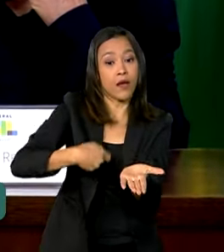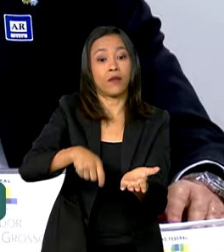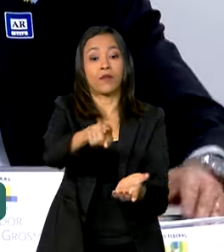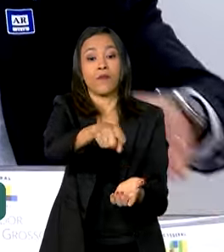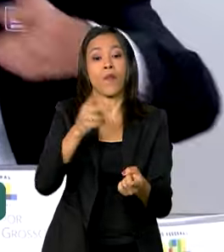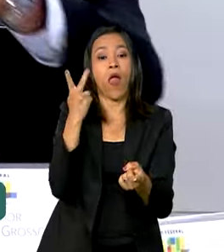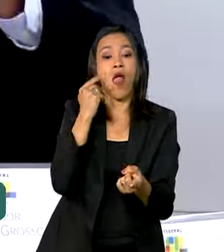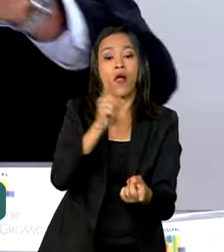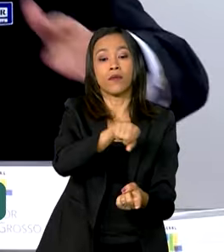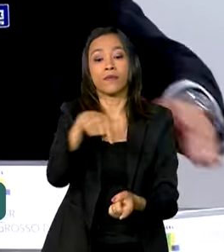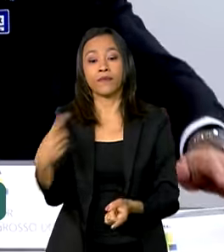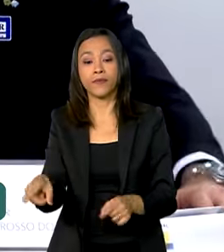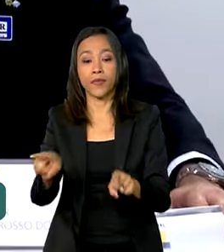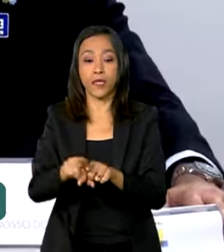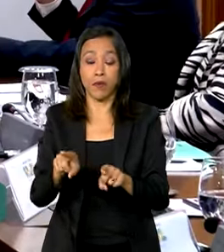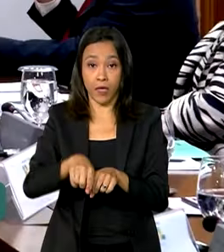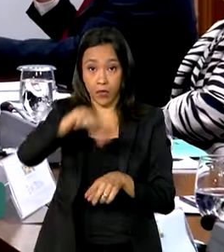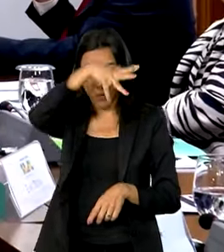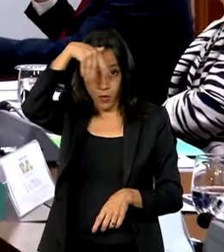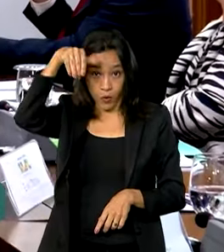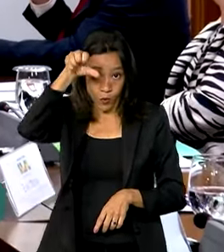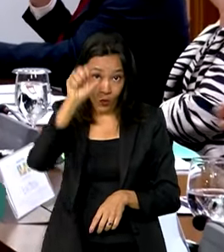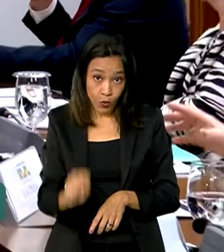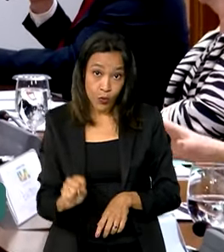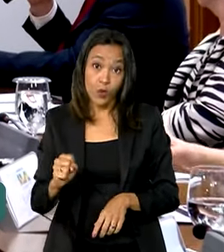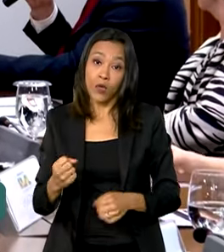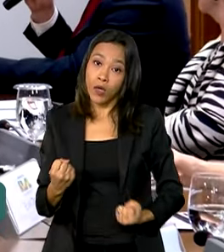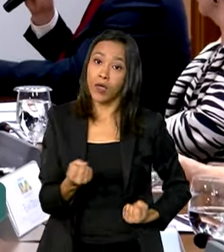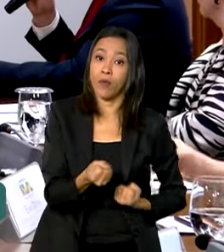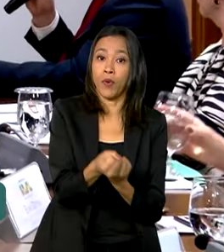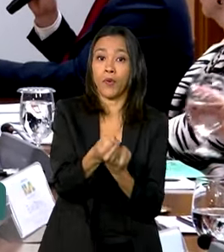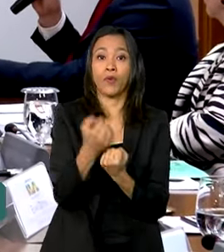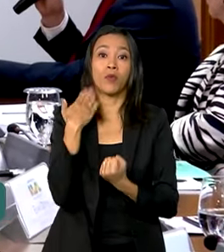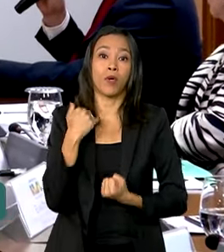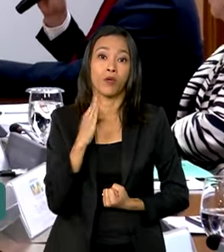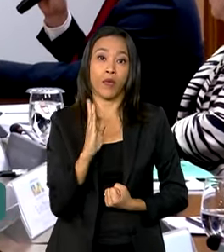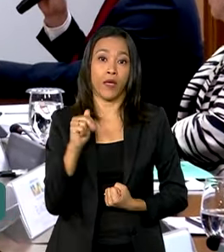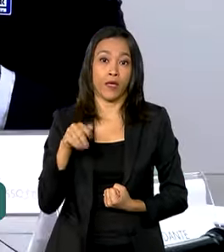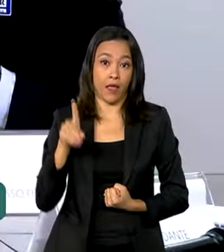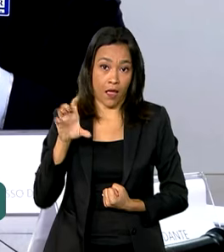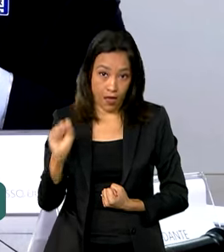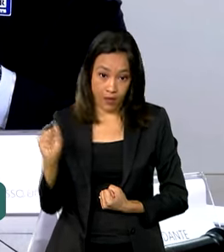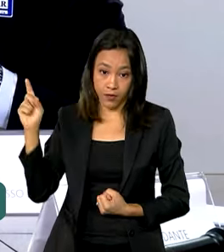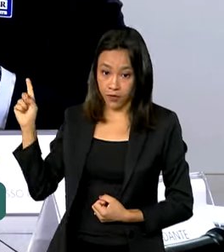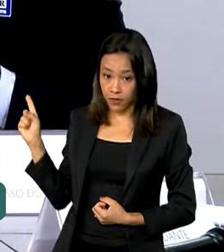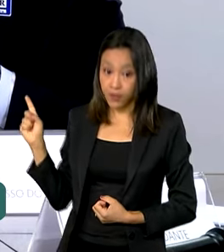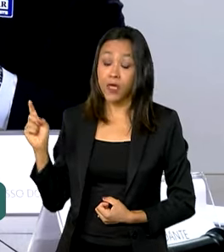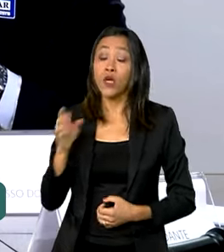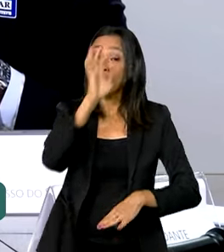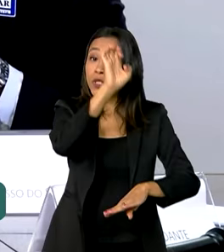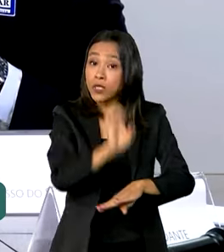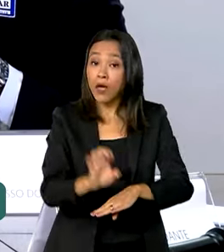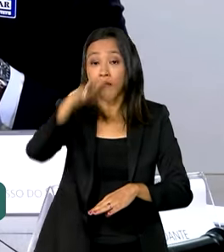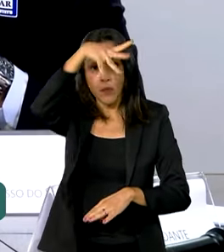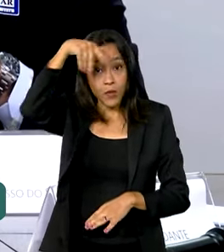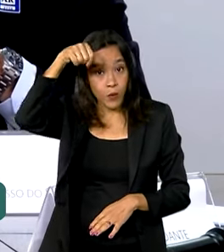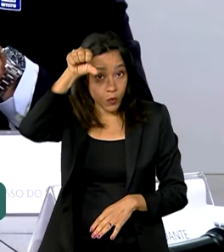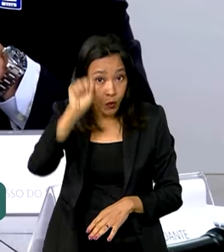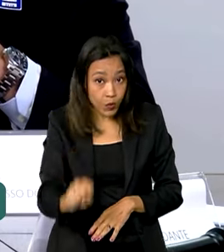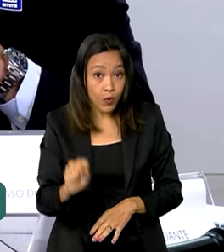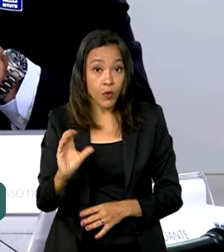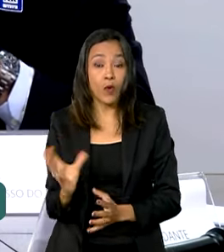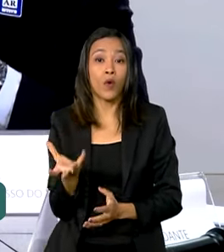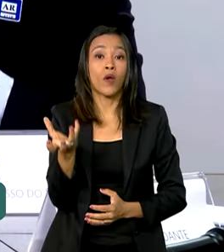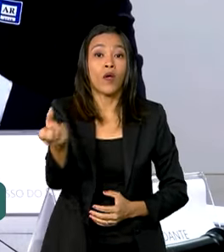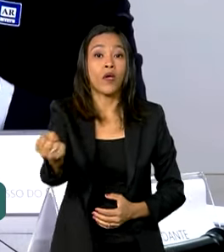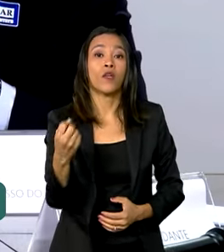Ceará e do Mato Grosso do Sul, com o BNDES no Palácio do Planalto. O Mato Grosso do Sul vai receber 2